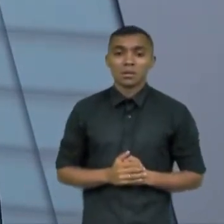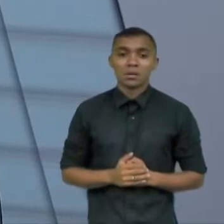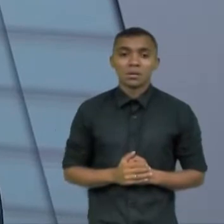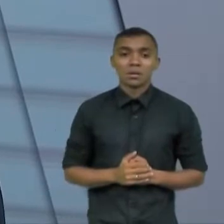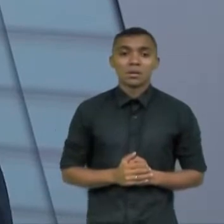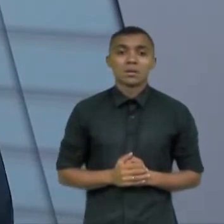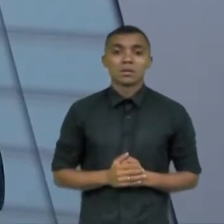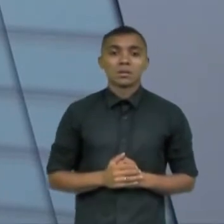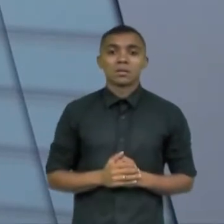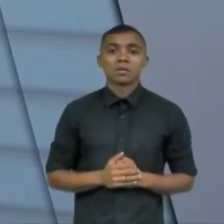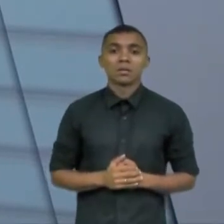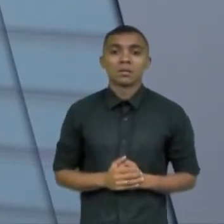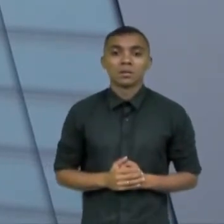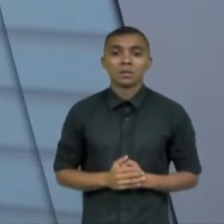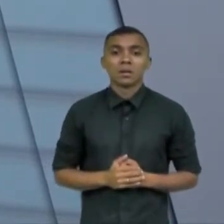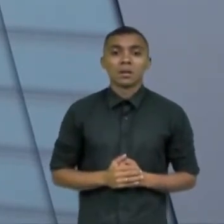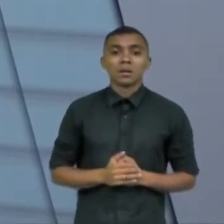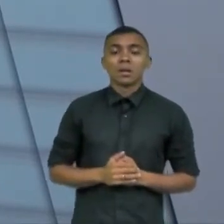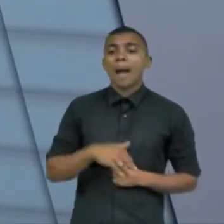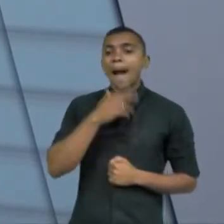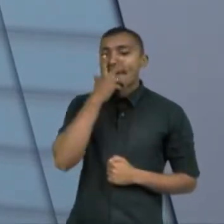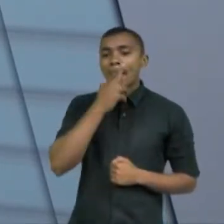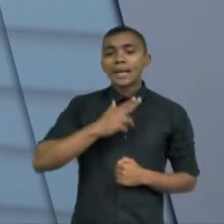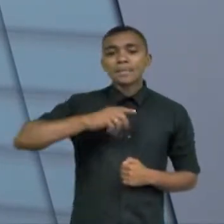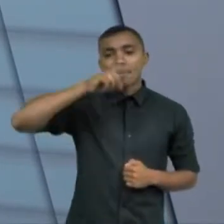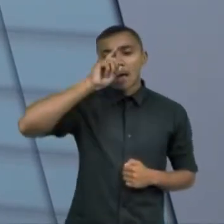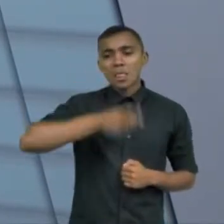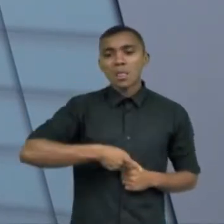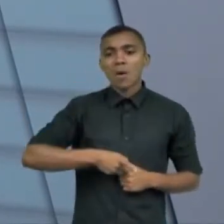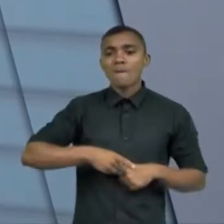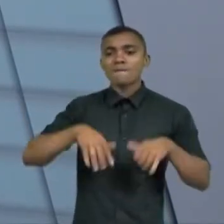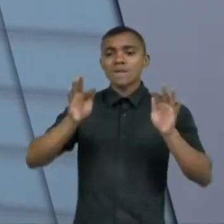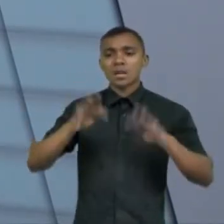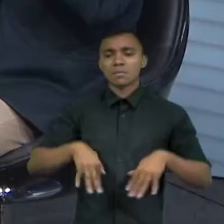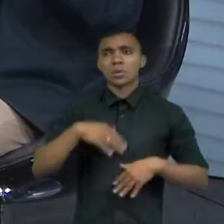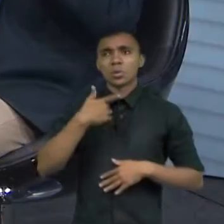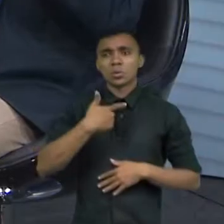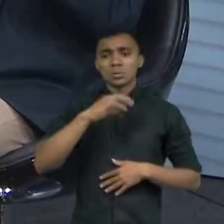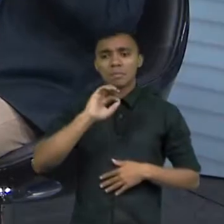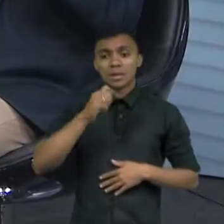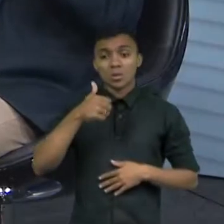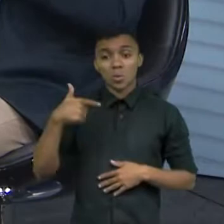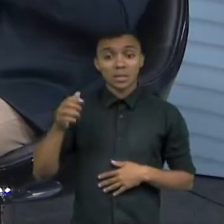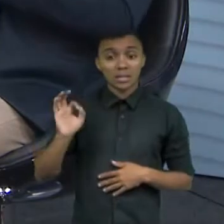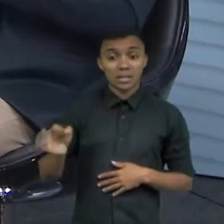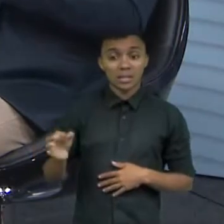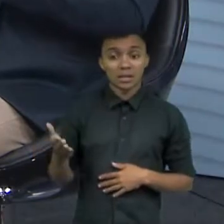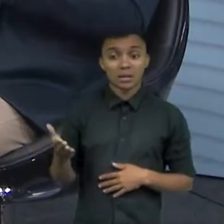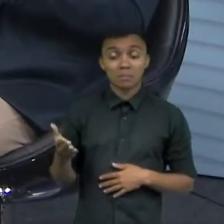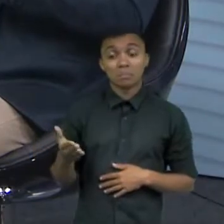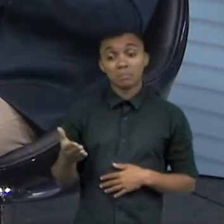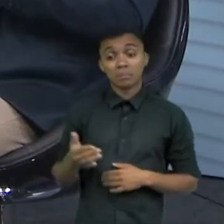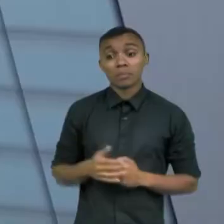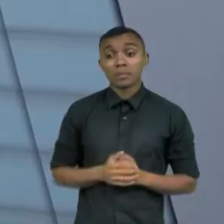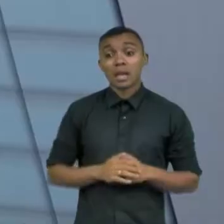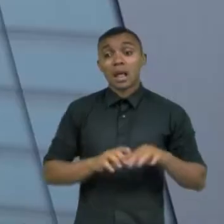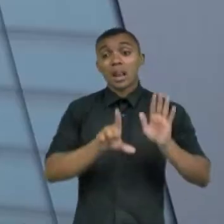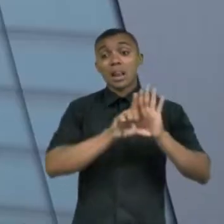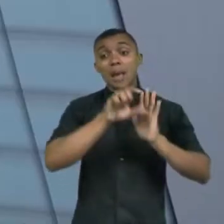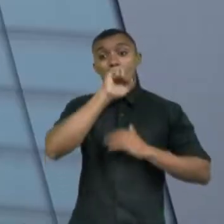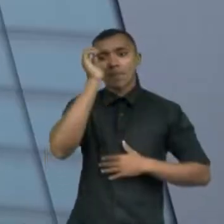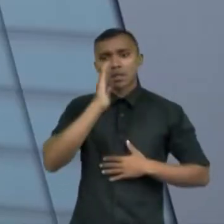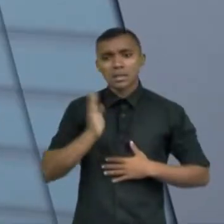que começou a dar um corte nisso 2012 imagina e a lei brasileira de